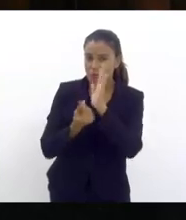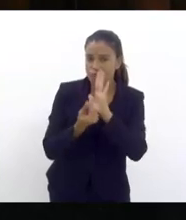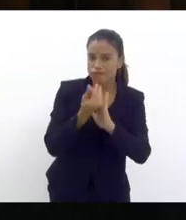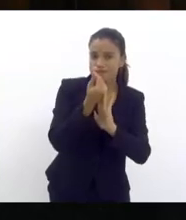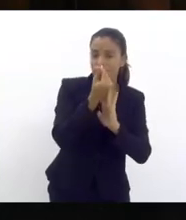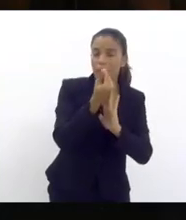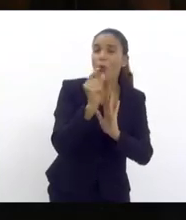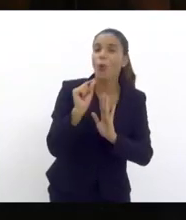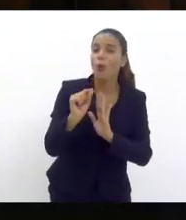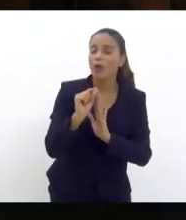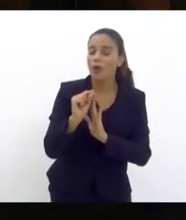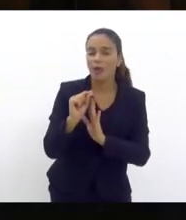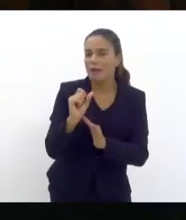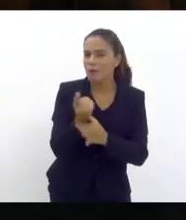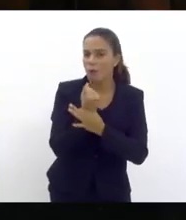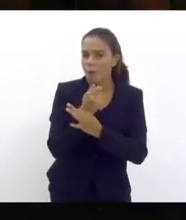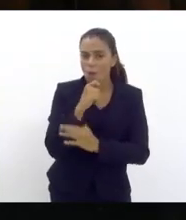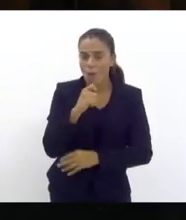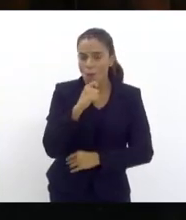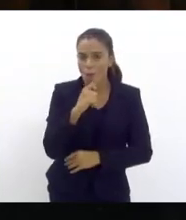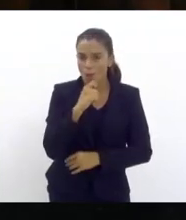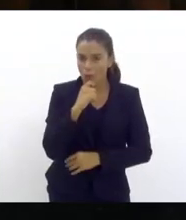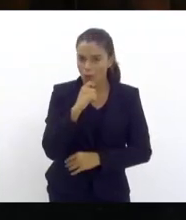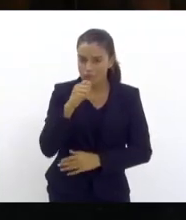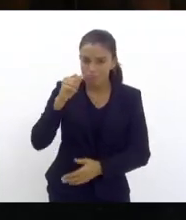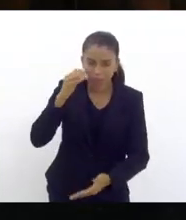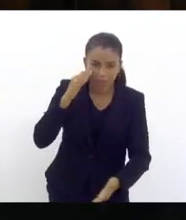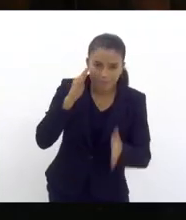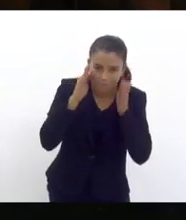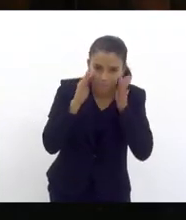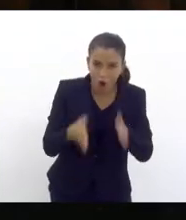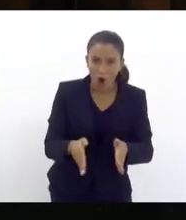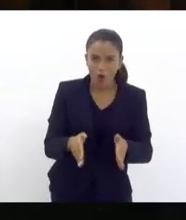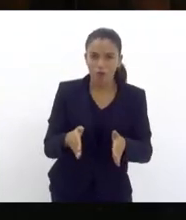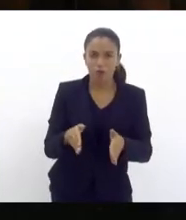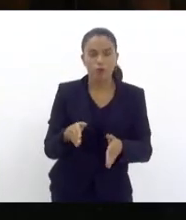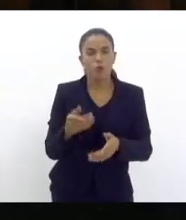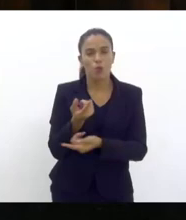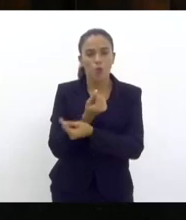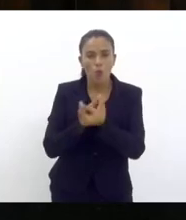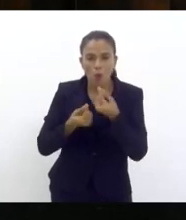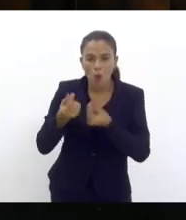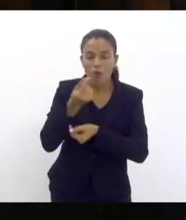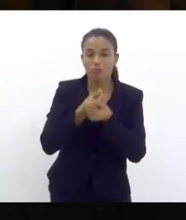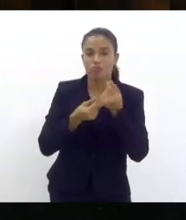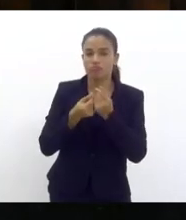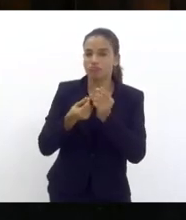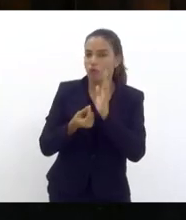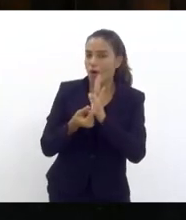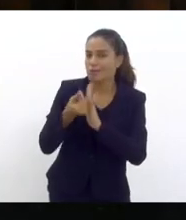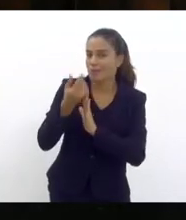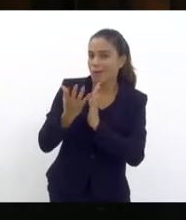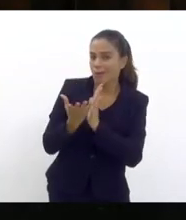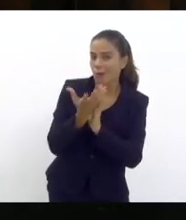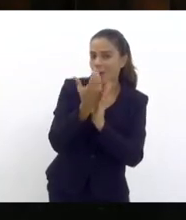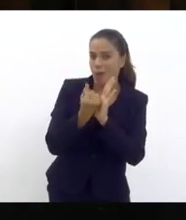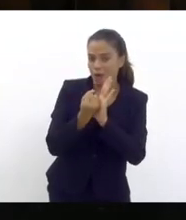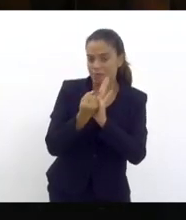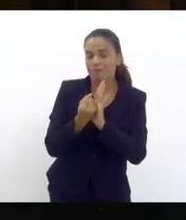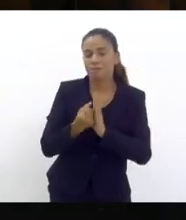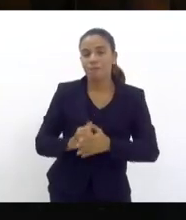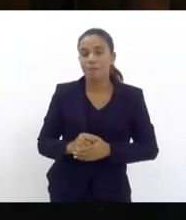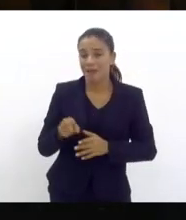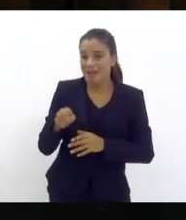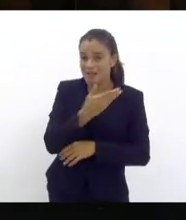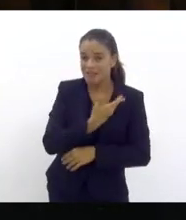aquilo que é mais central no orçamento, orçamento dito a qual é a prioridade de um governo. Se